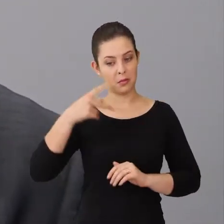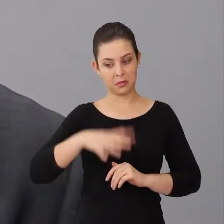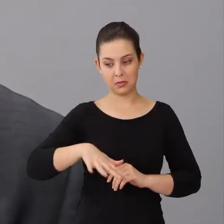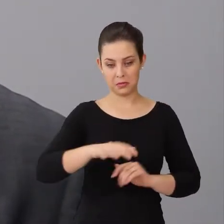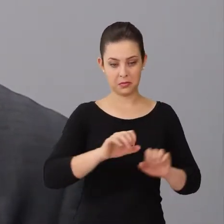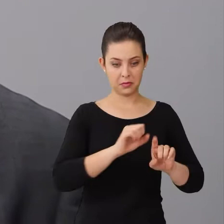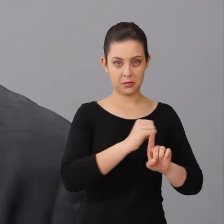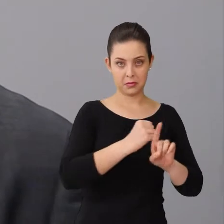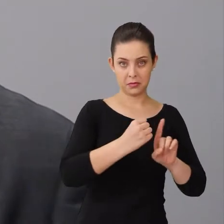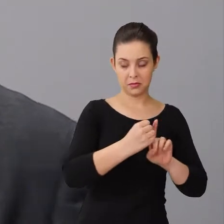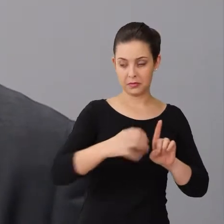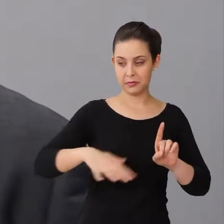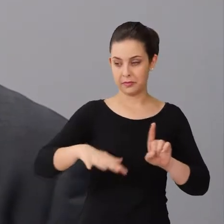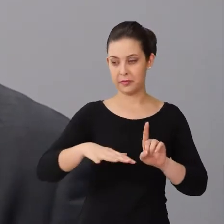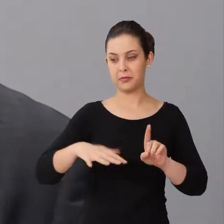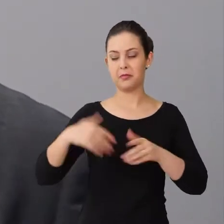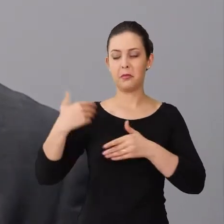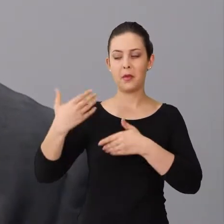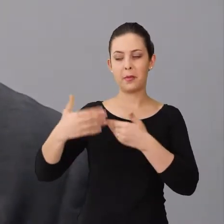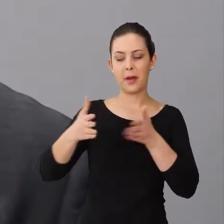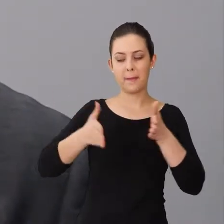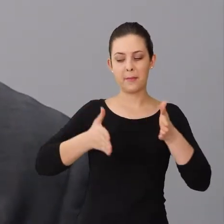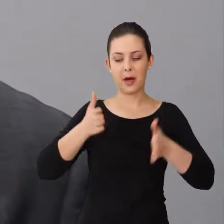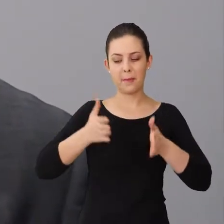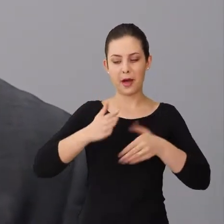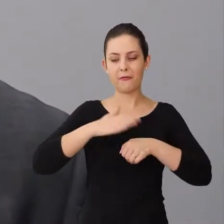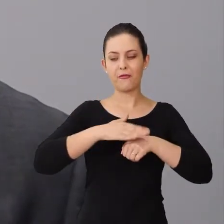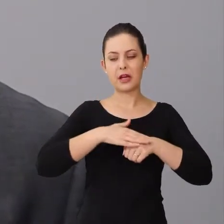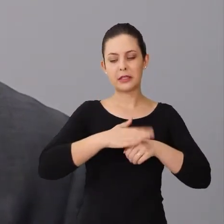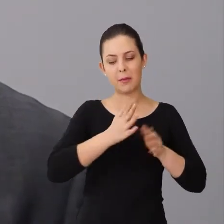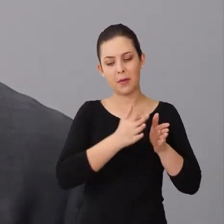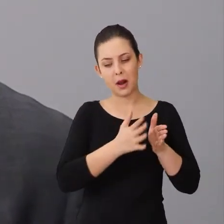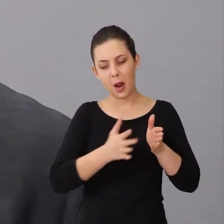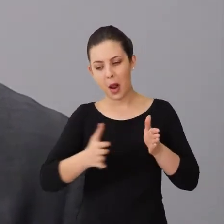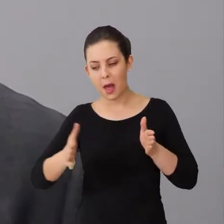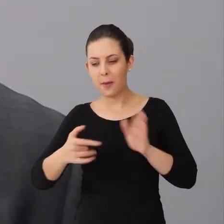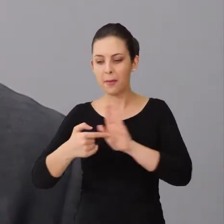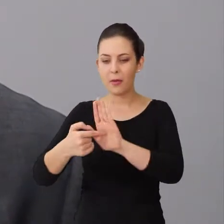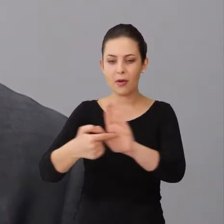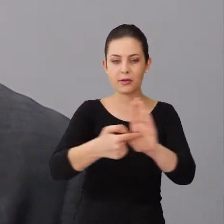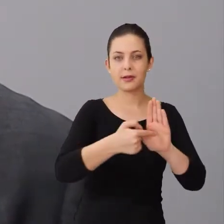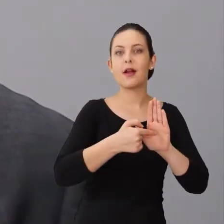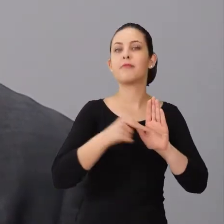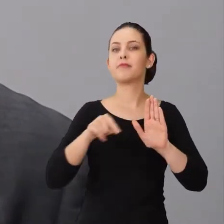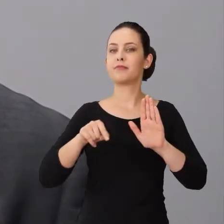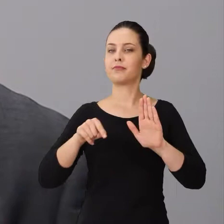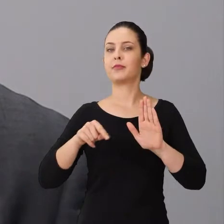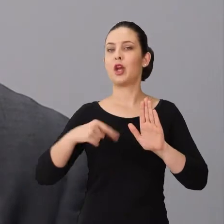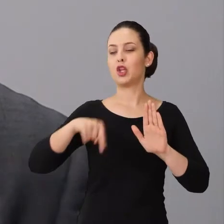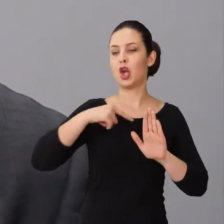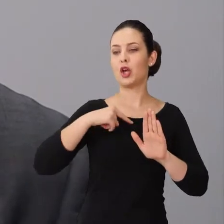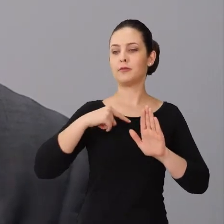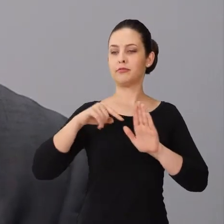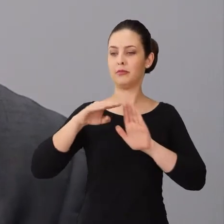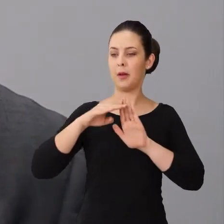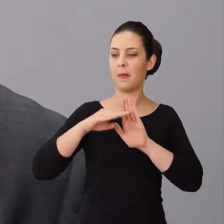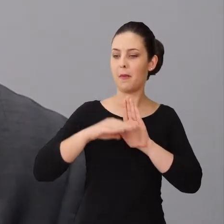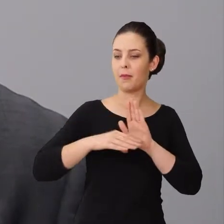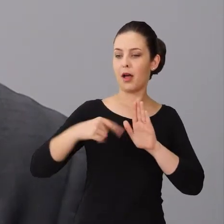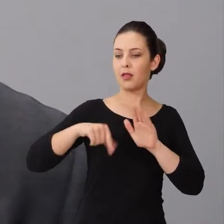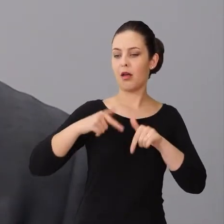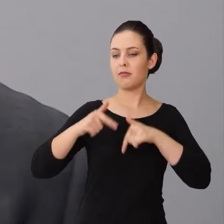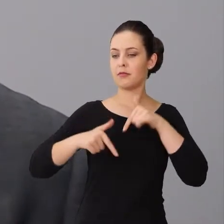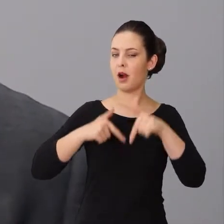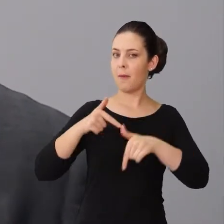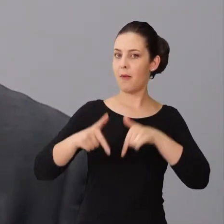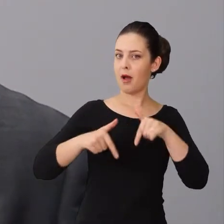aquilo que nós produzimos em um determinado período. Faz com que todos os nossos procedimentos internos também